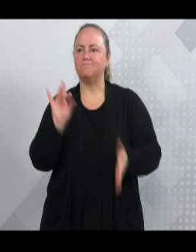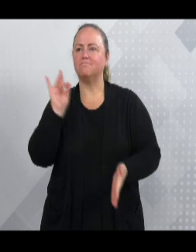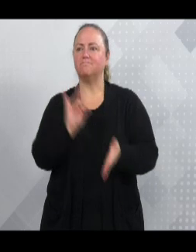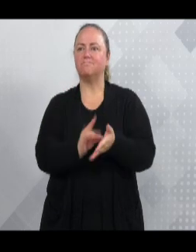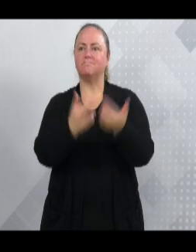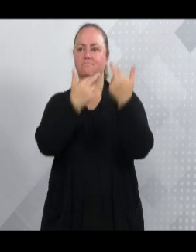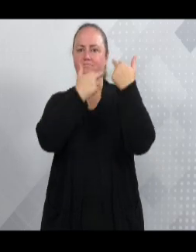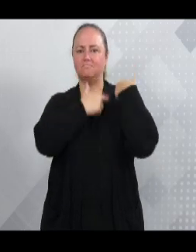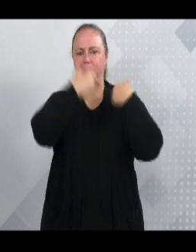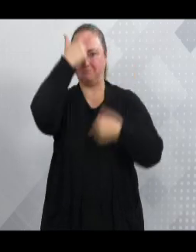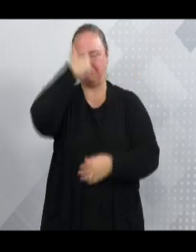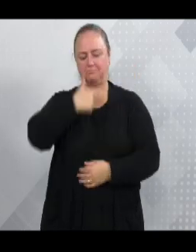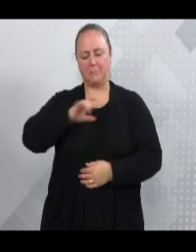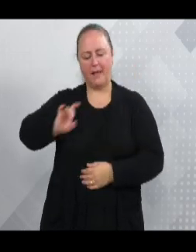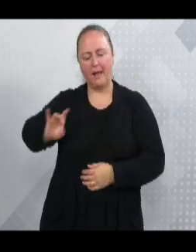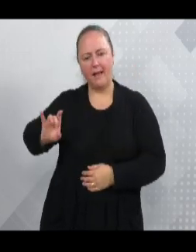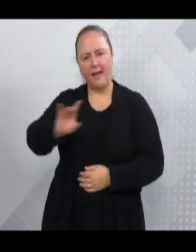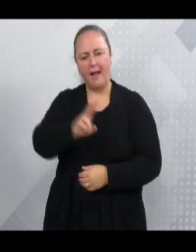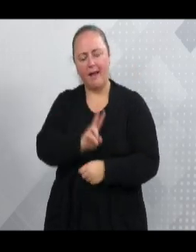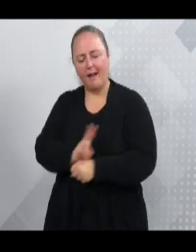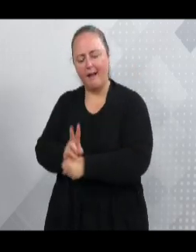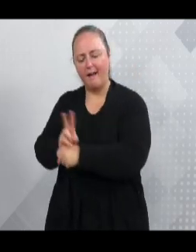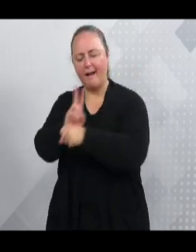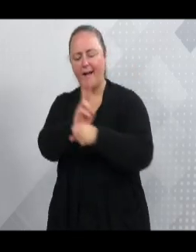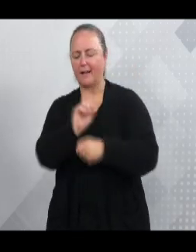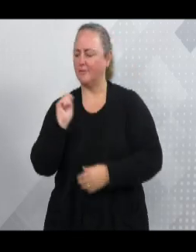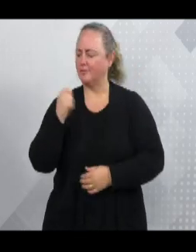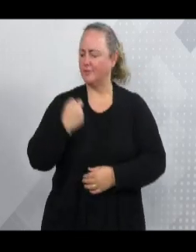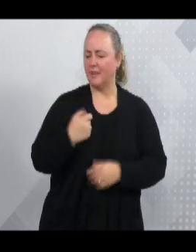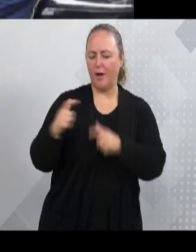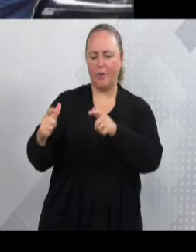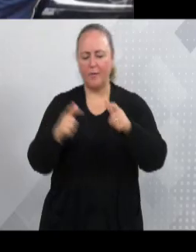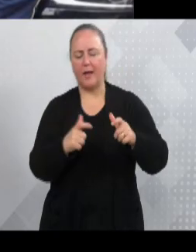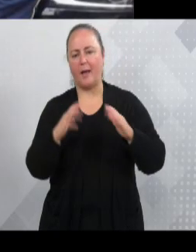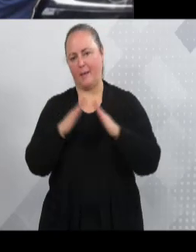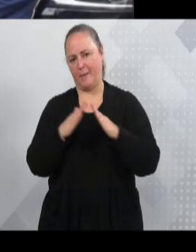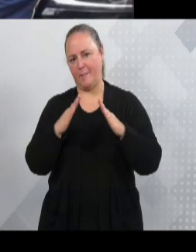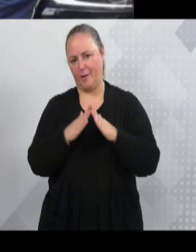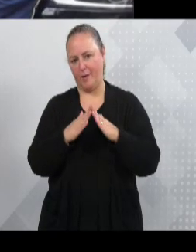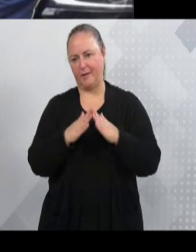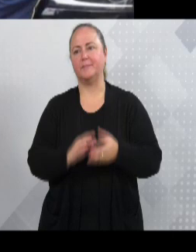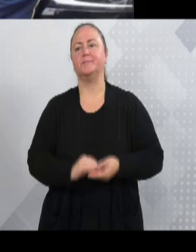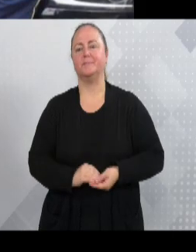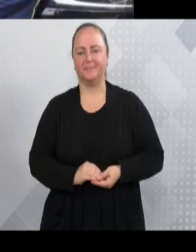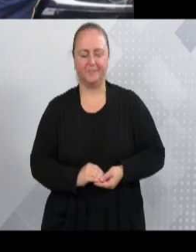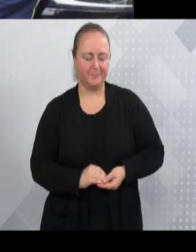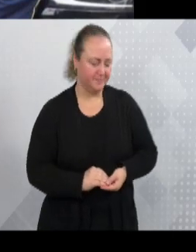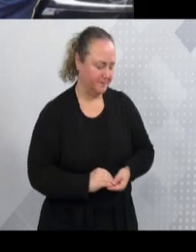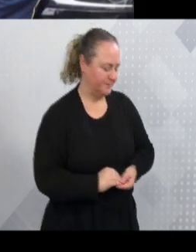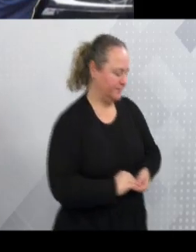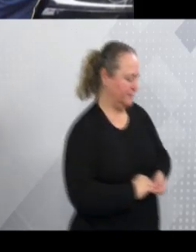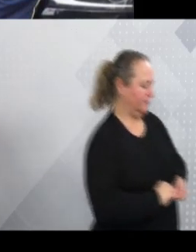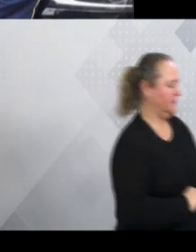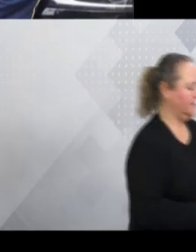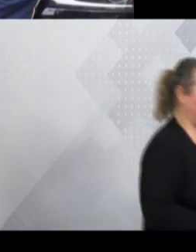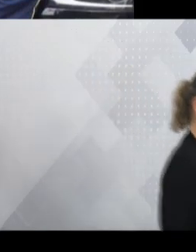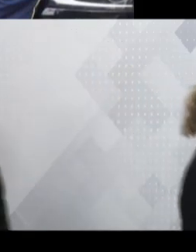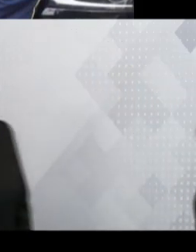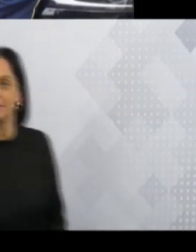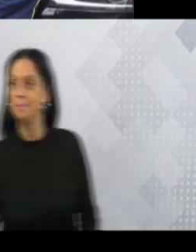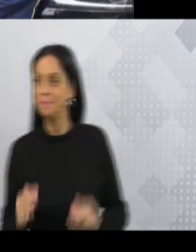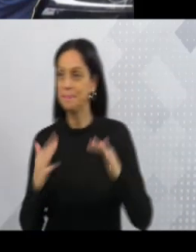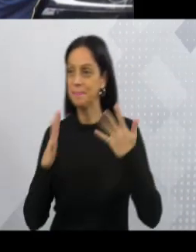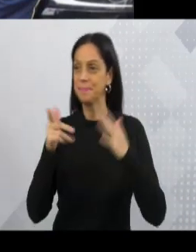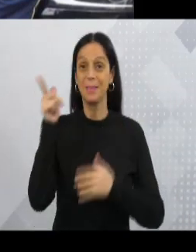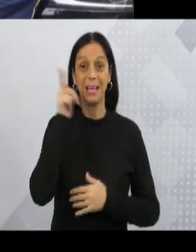responsabilizando-se por ser fiscal do próprio espaço onde moram. e agora nós temos que celebrar hoje, agora, essa conquista, esse